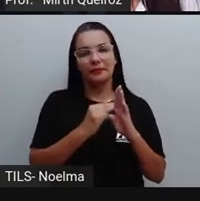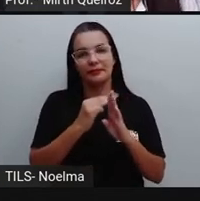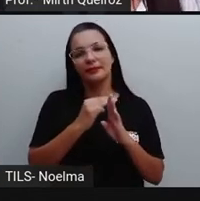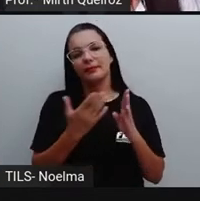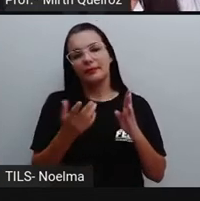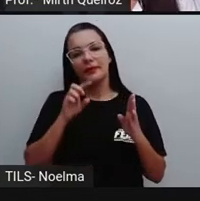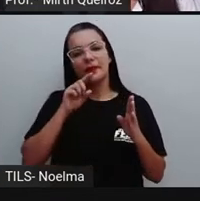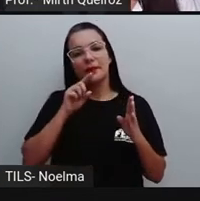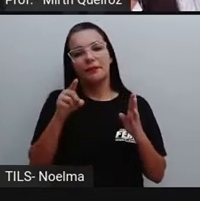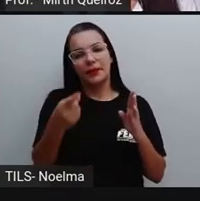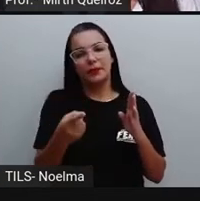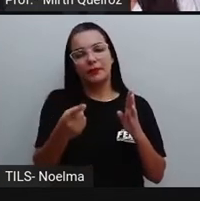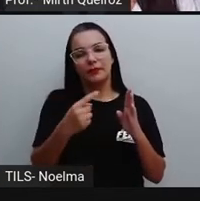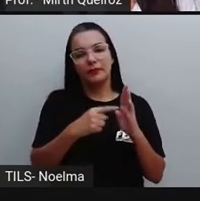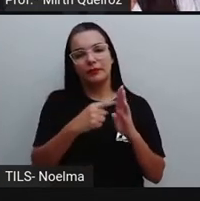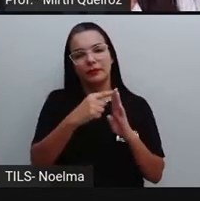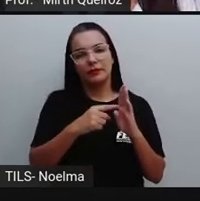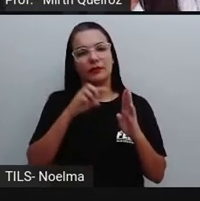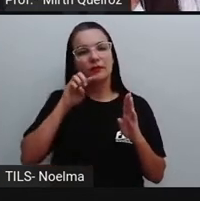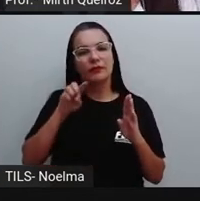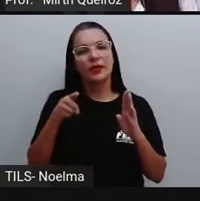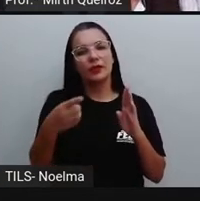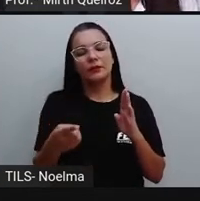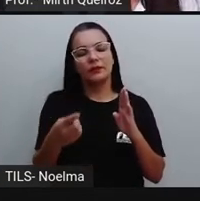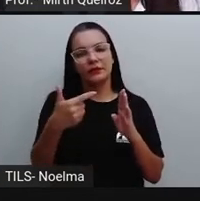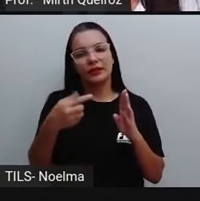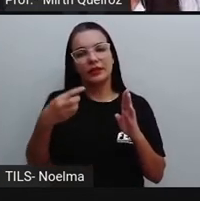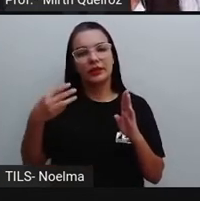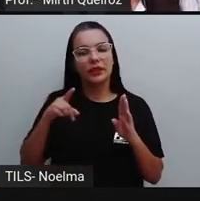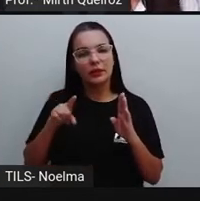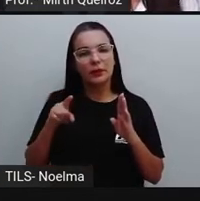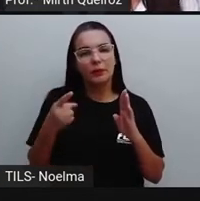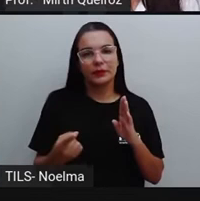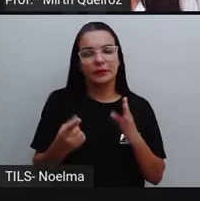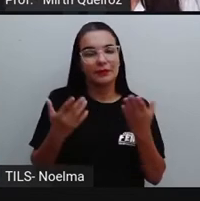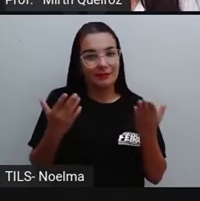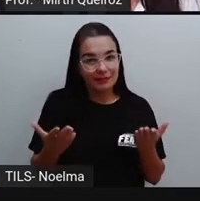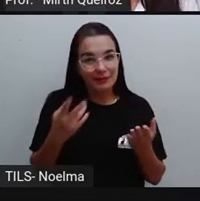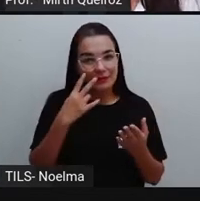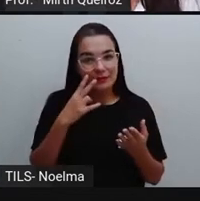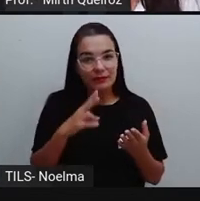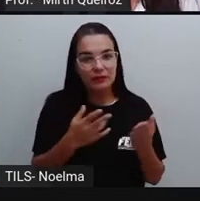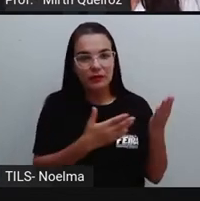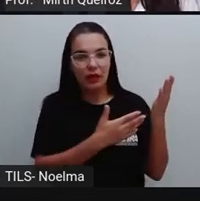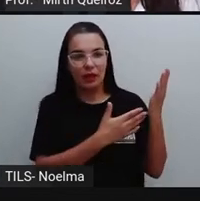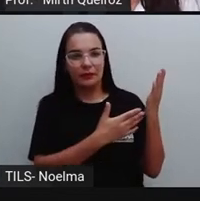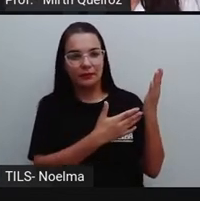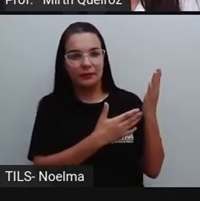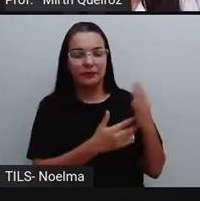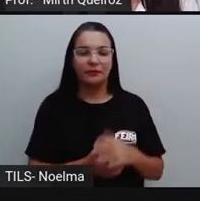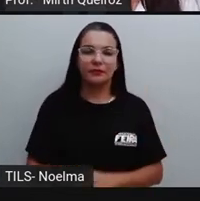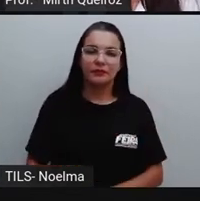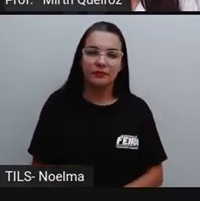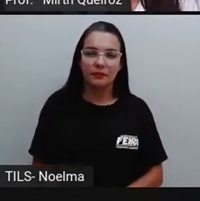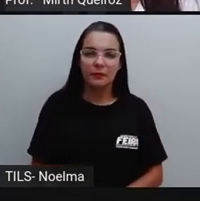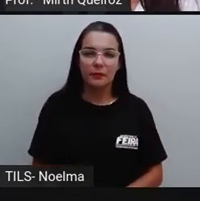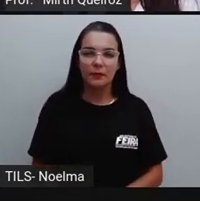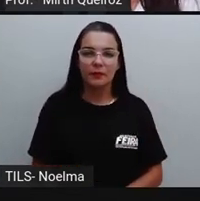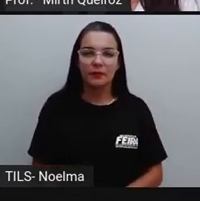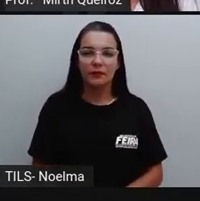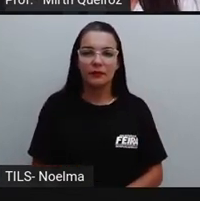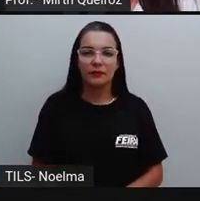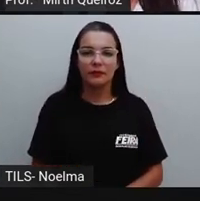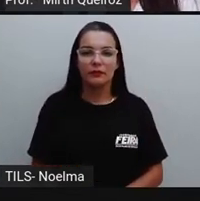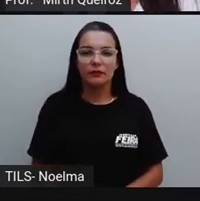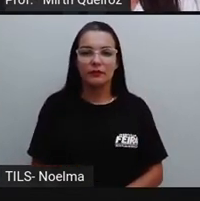né? Que vai ser lido como 23 mil. Onde a gente tem, na unidade de milhar, o numeral 3, que representa 3